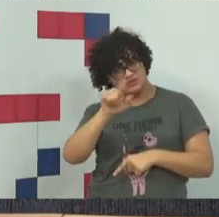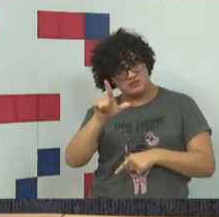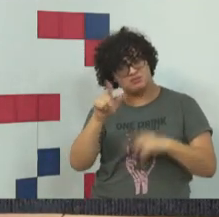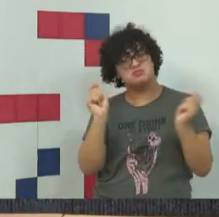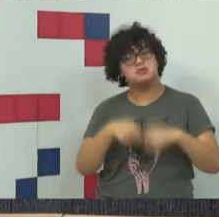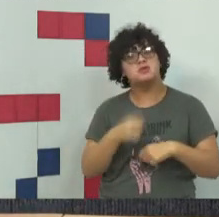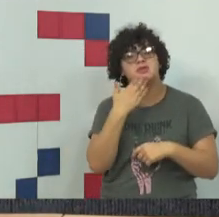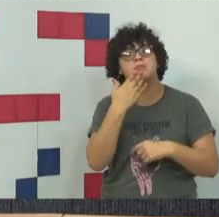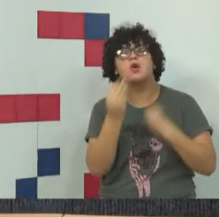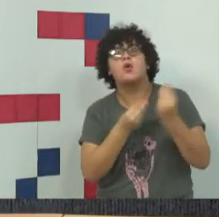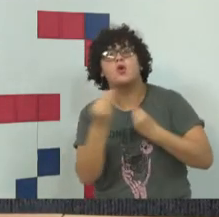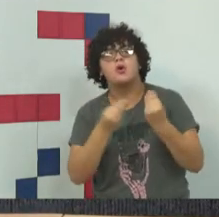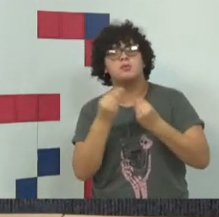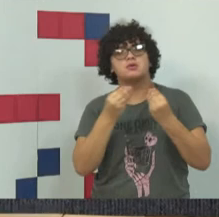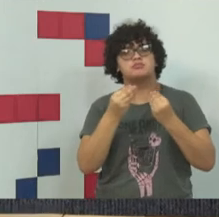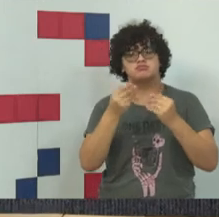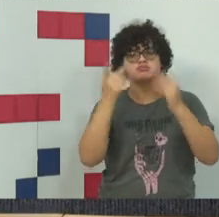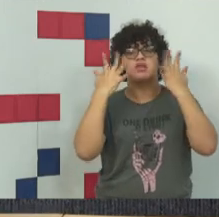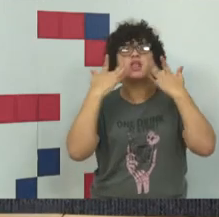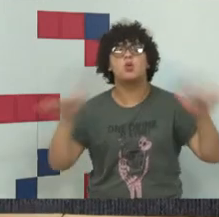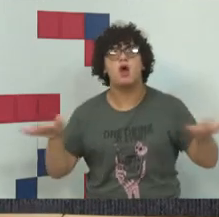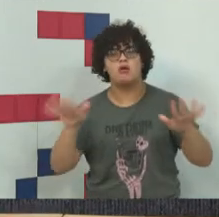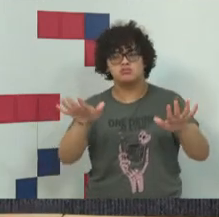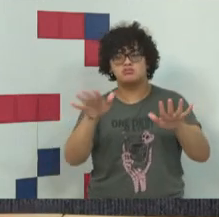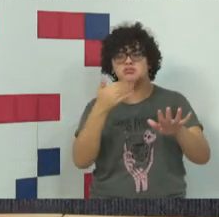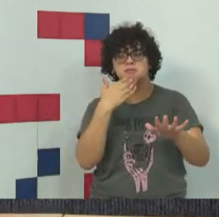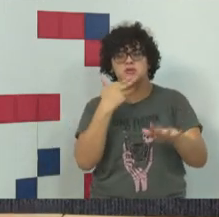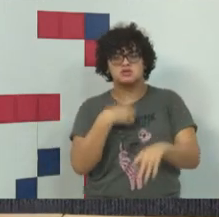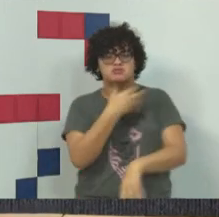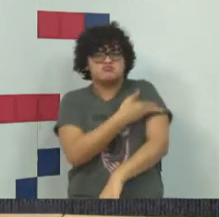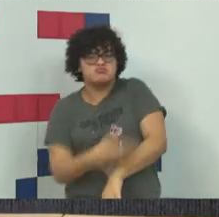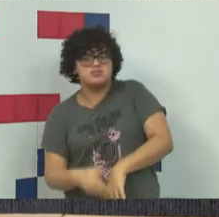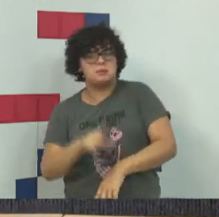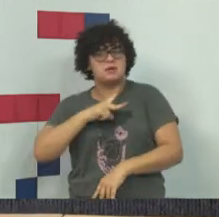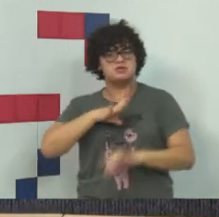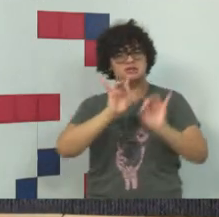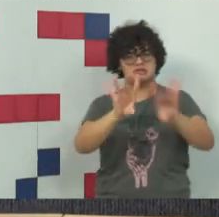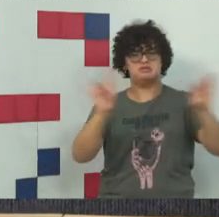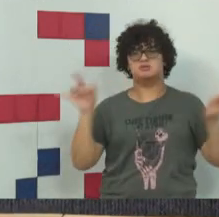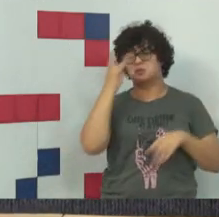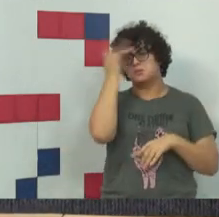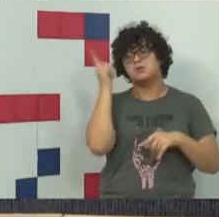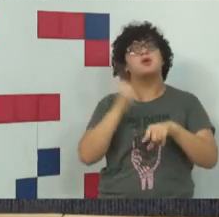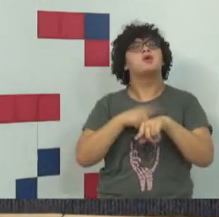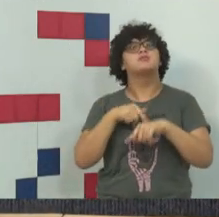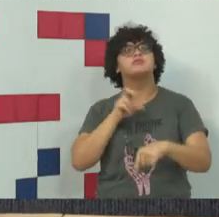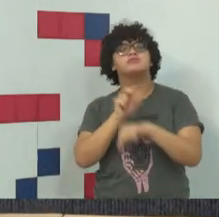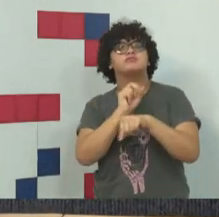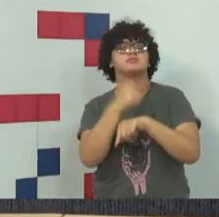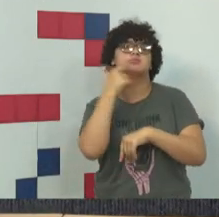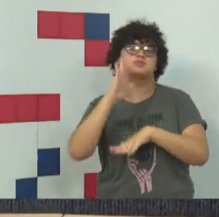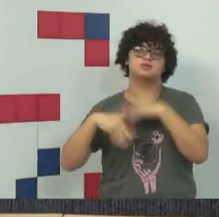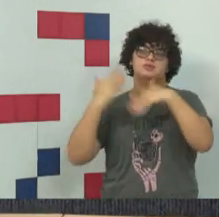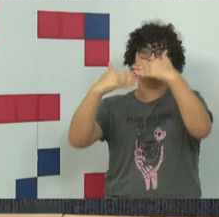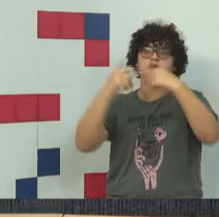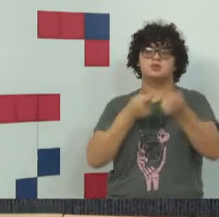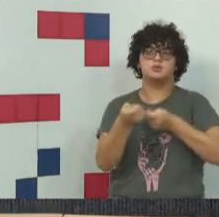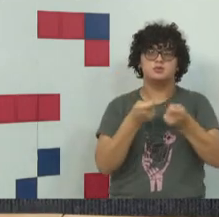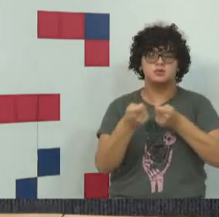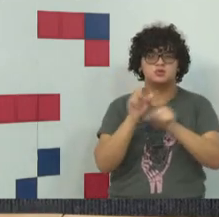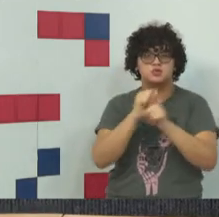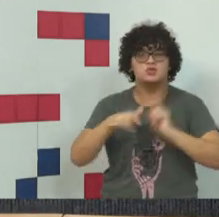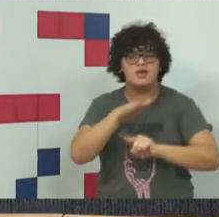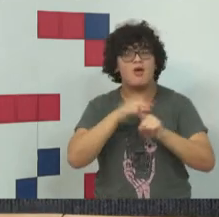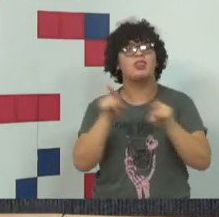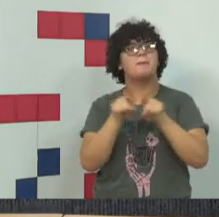a natureza da internet, seus usos e costumes particulares e sua importância para a promoção do desenvolvimento humano, econômico, social e cultural.